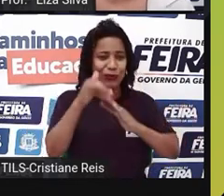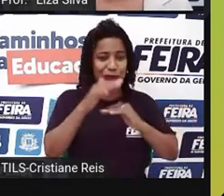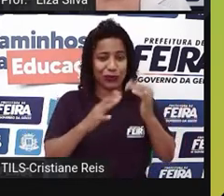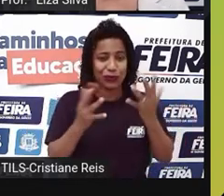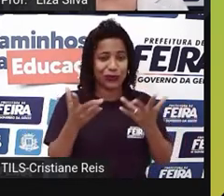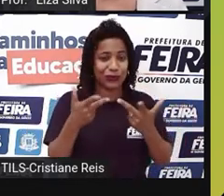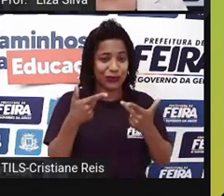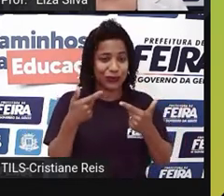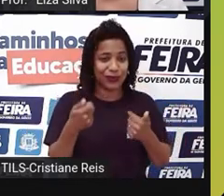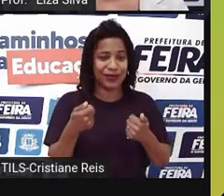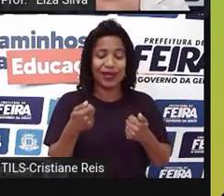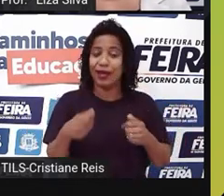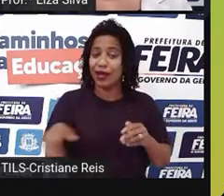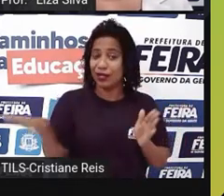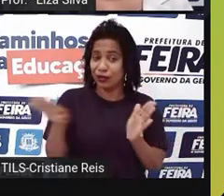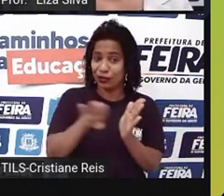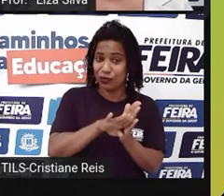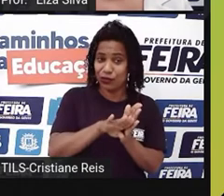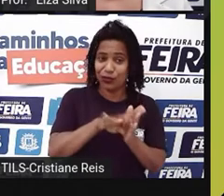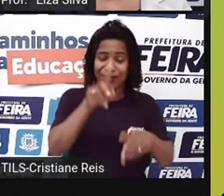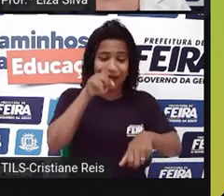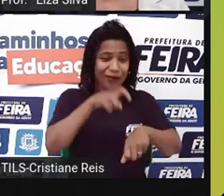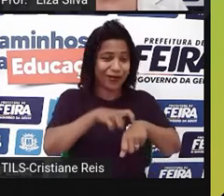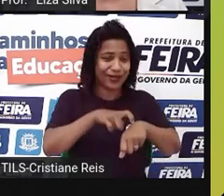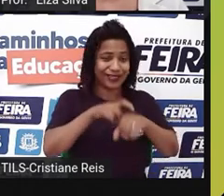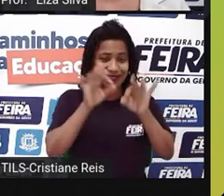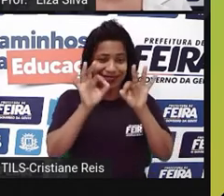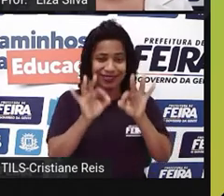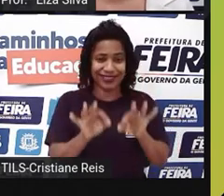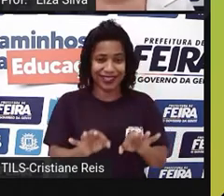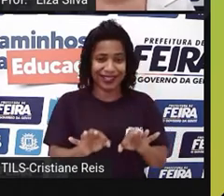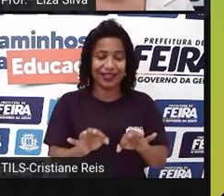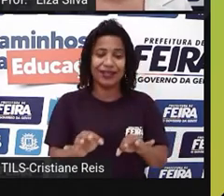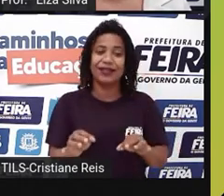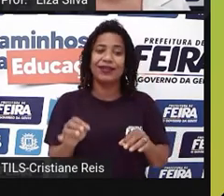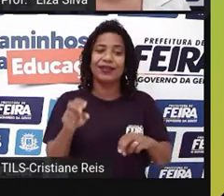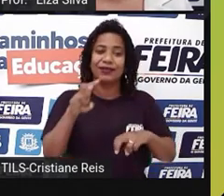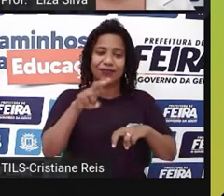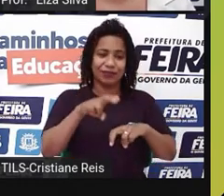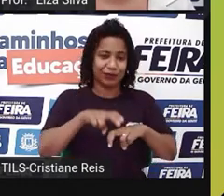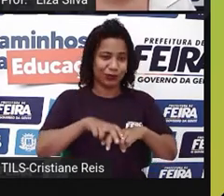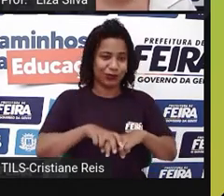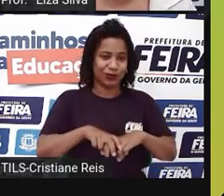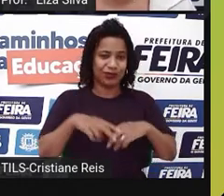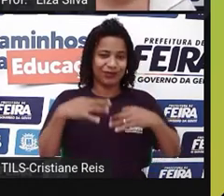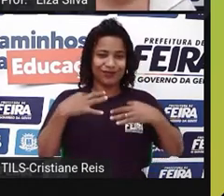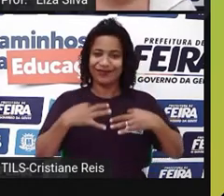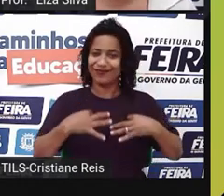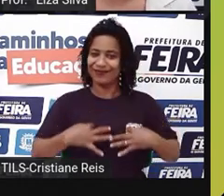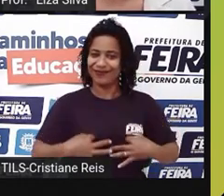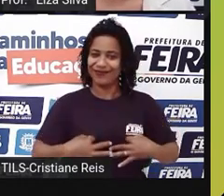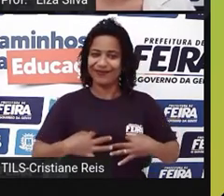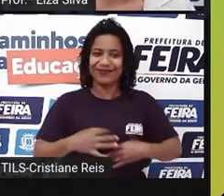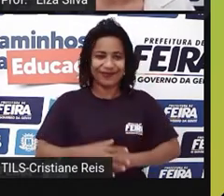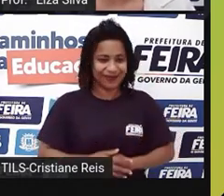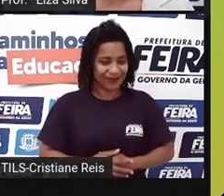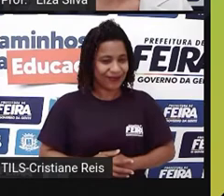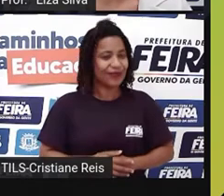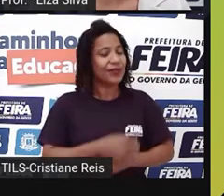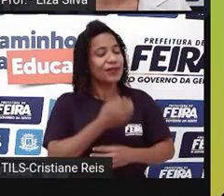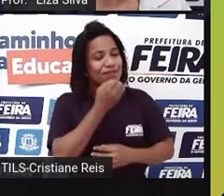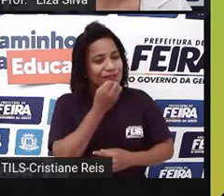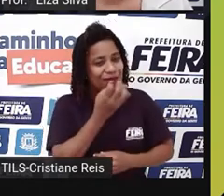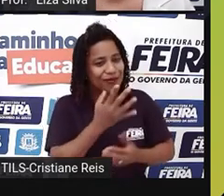a Mary não chegou atrasada. A Mary entrou e sentou com postura e educação, cumprimentou